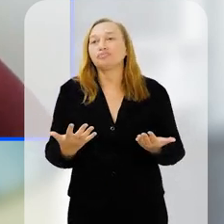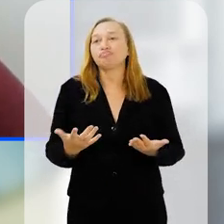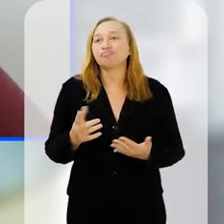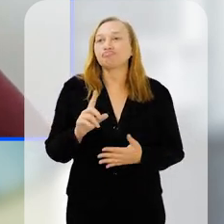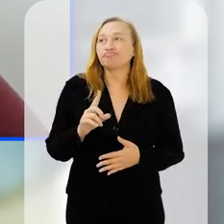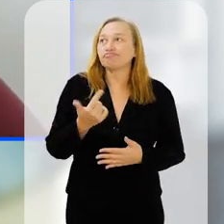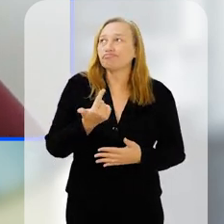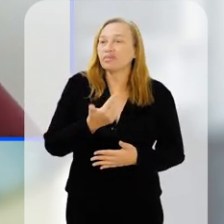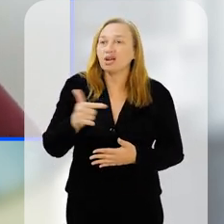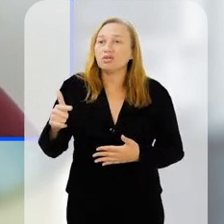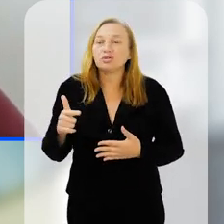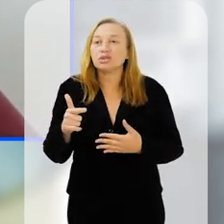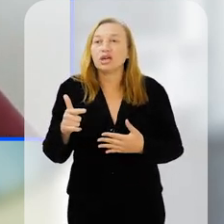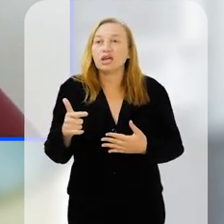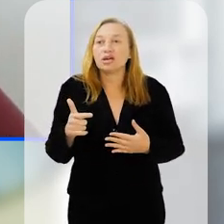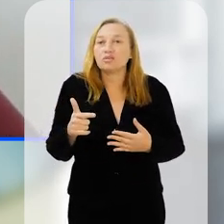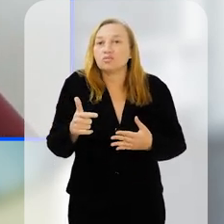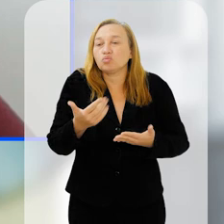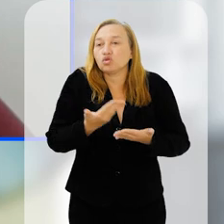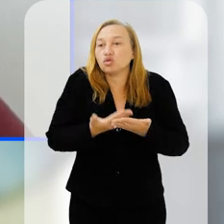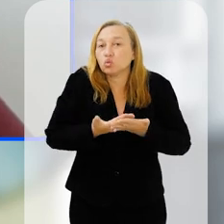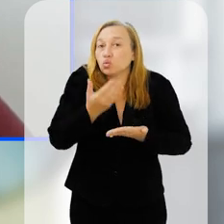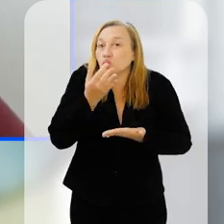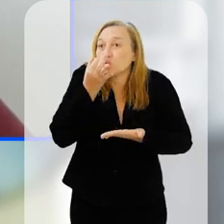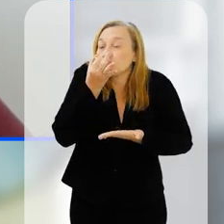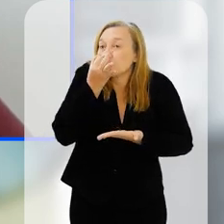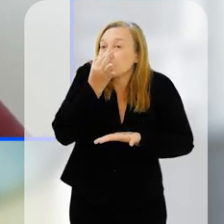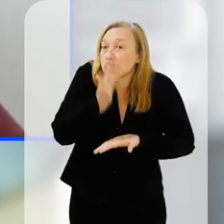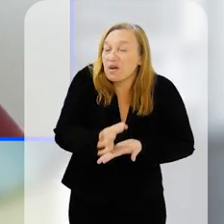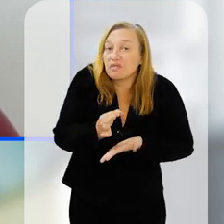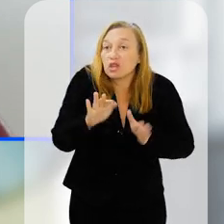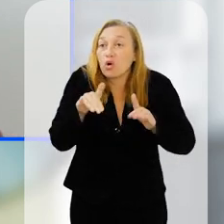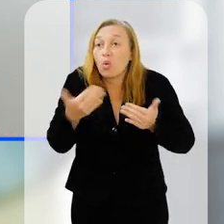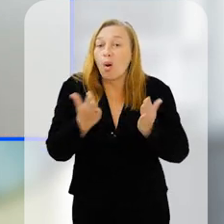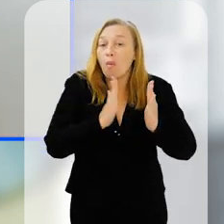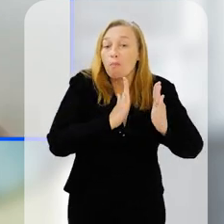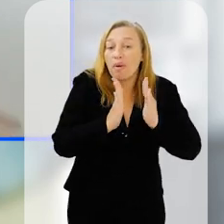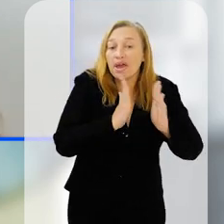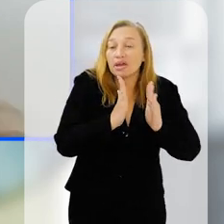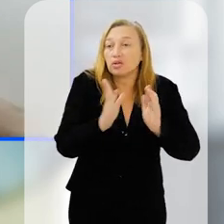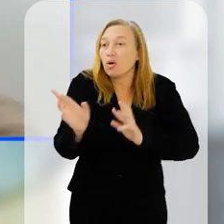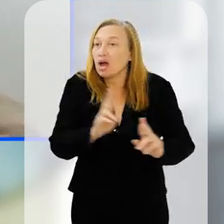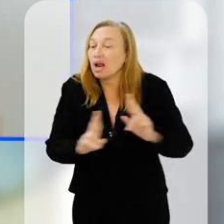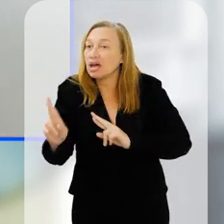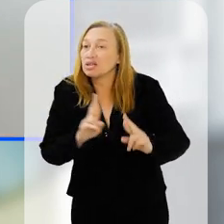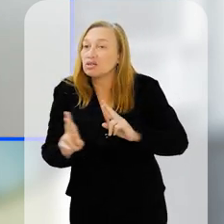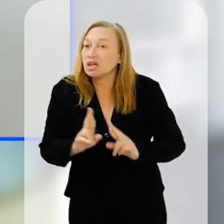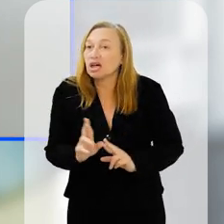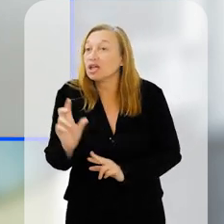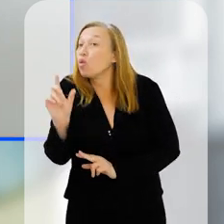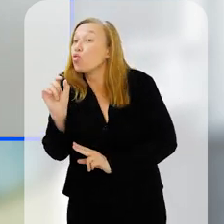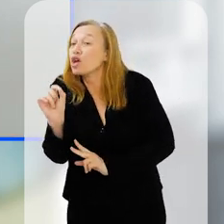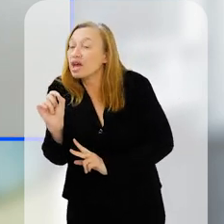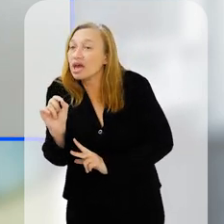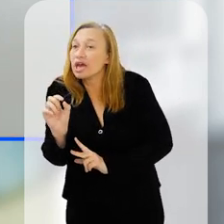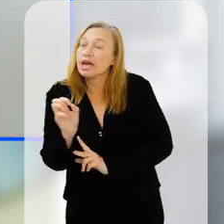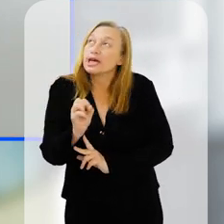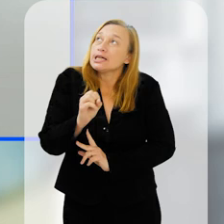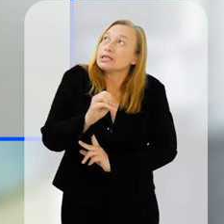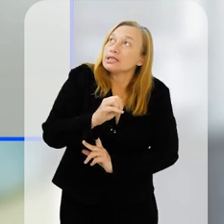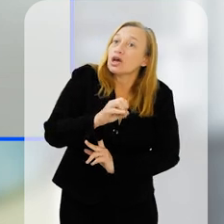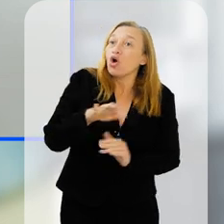a gente ainda não tem uma noção perfeita de qual estágio está relacionado exatamente ao que,